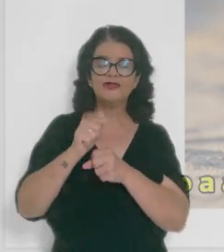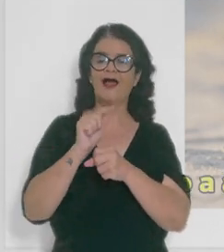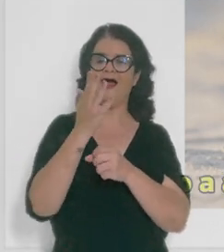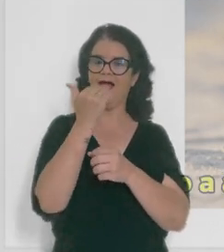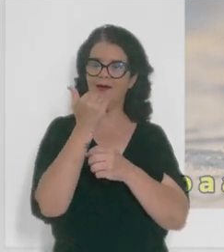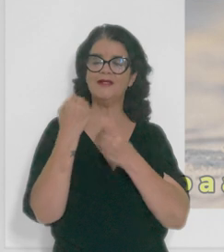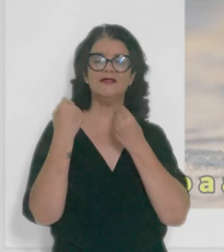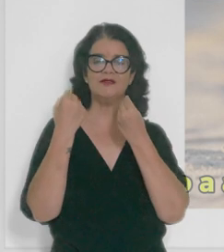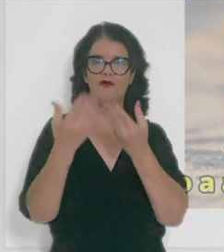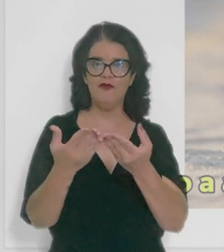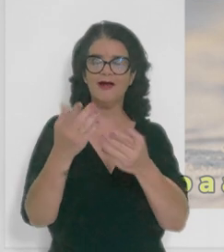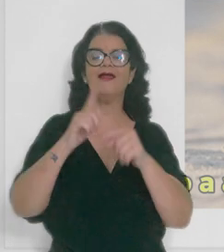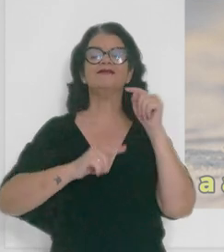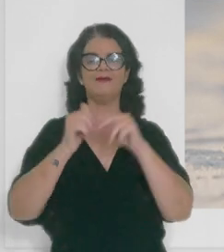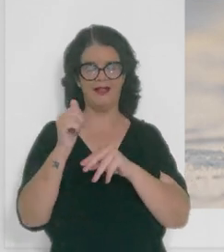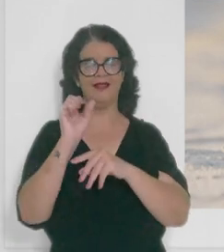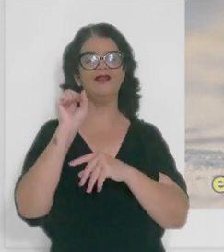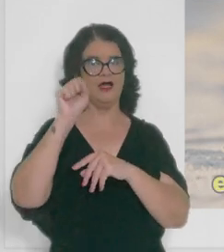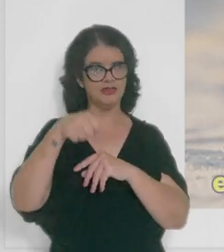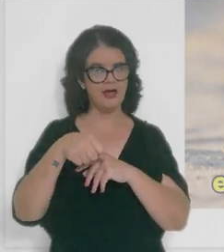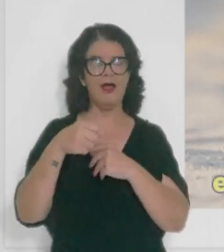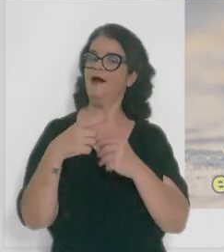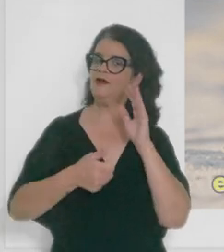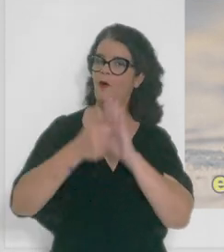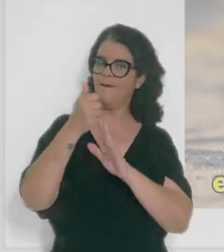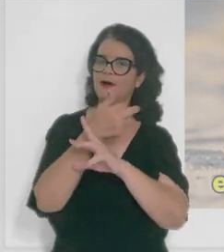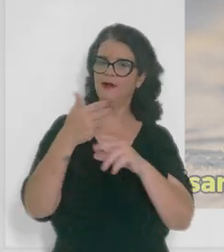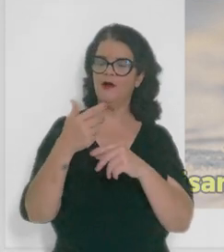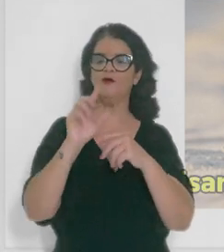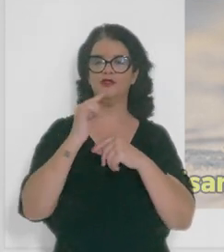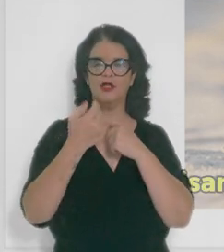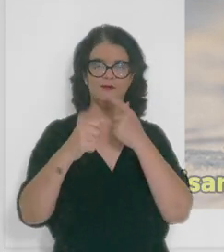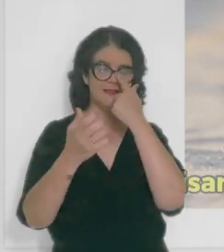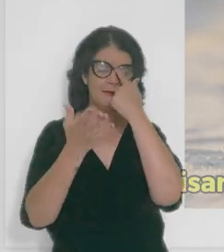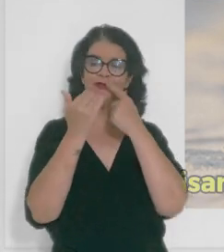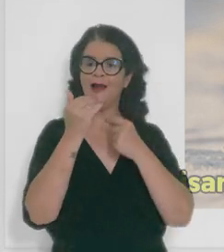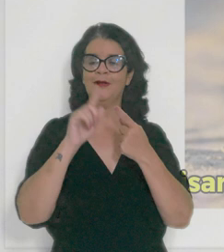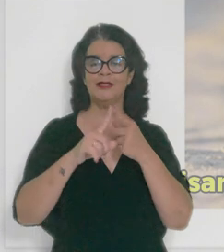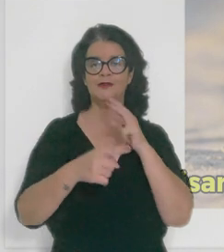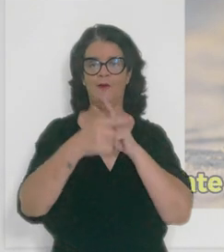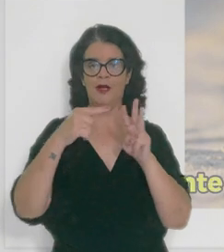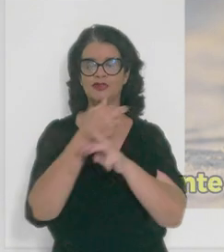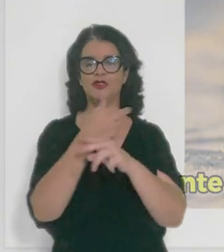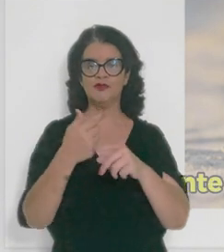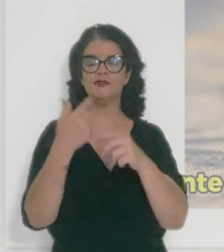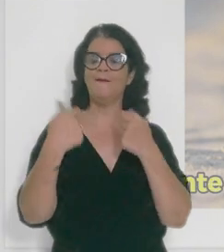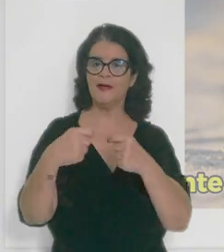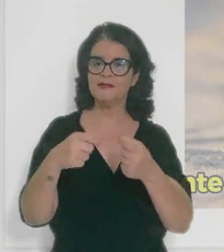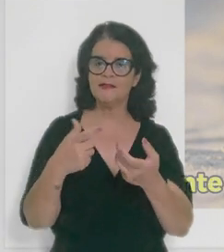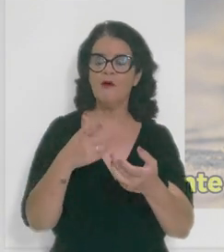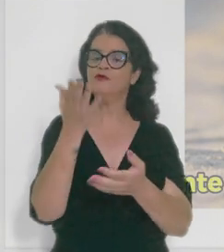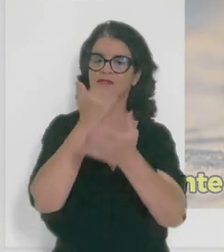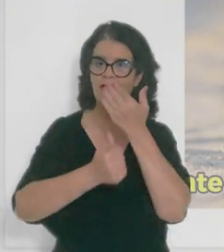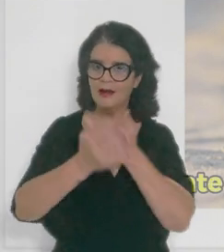alimentação fornece esses materiais, tá? Então, a primeira coisa, pessoal, nós precisamos dar alimentação para essas três coisas. Então, a gente precisa